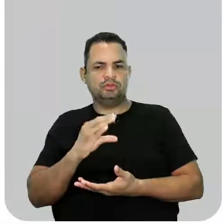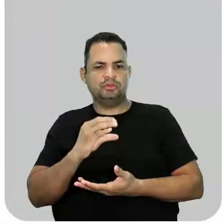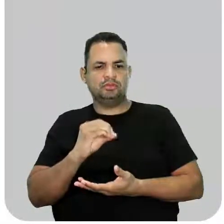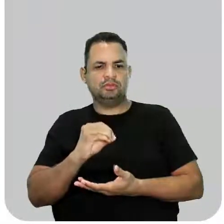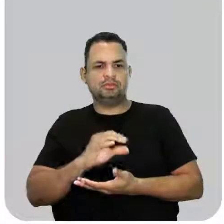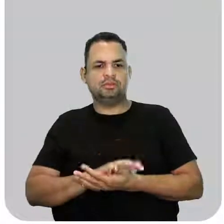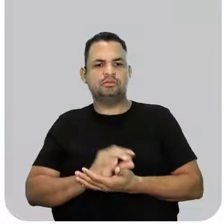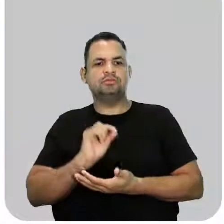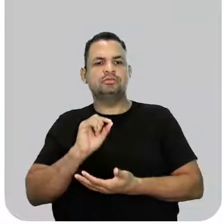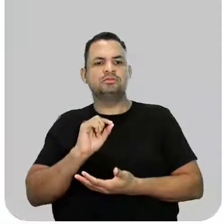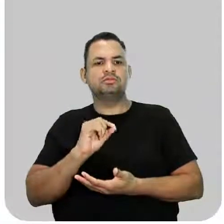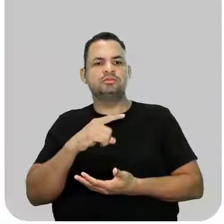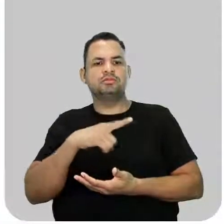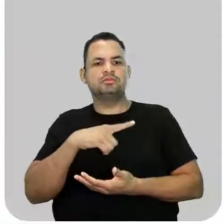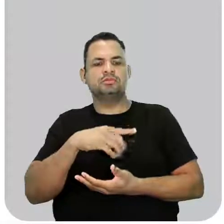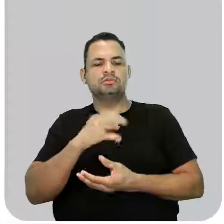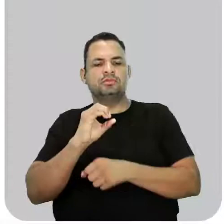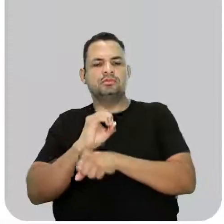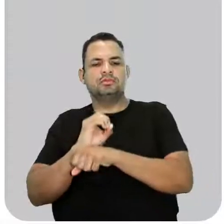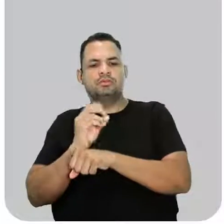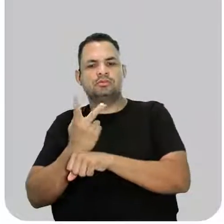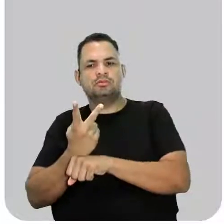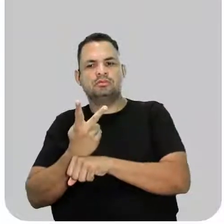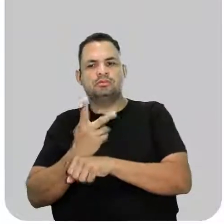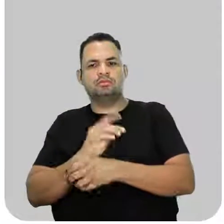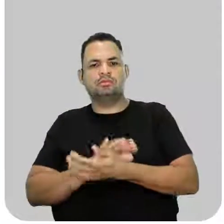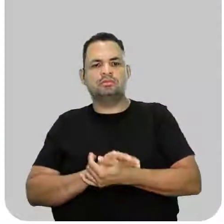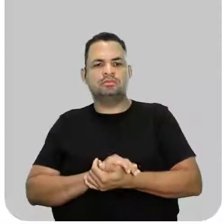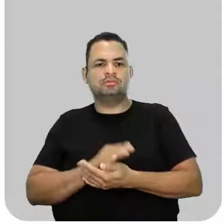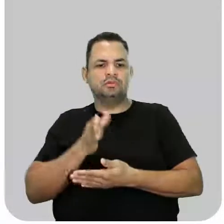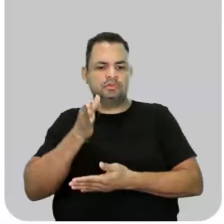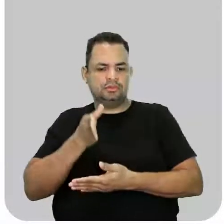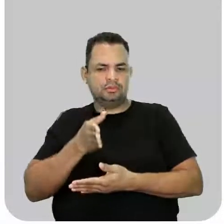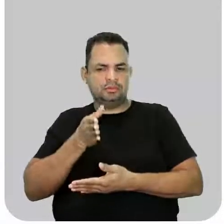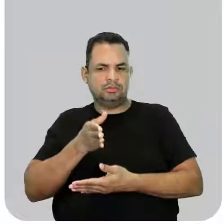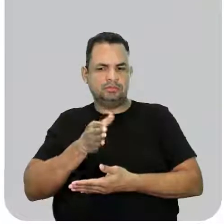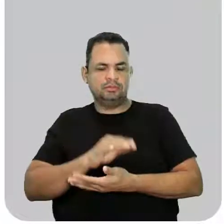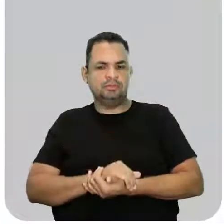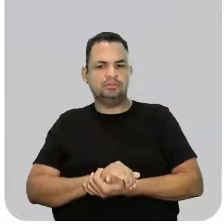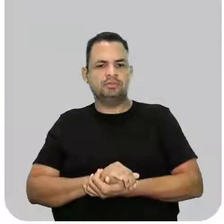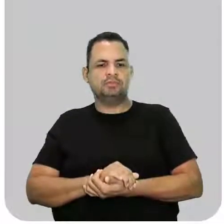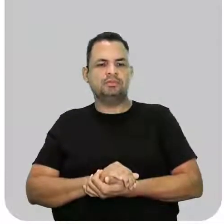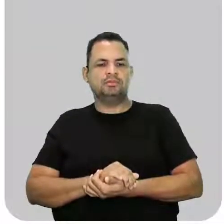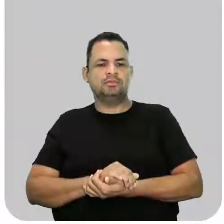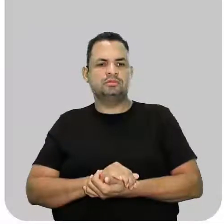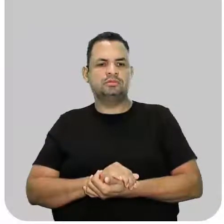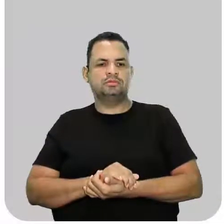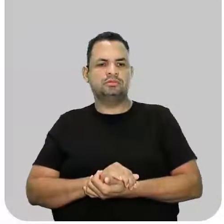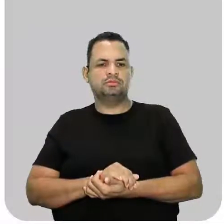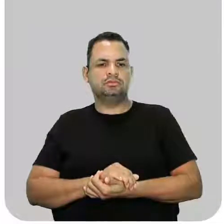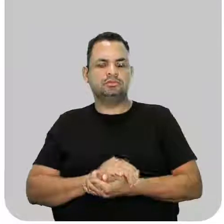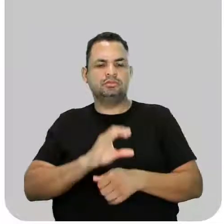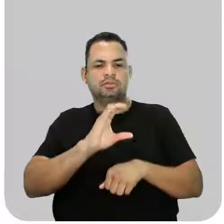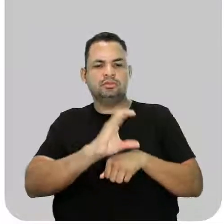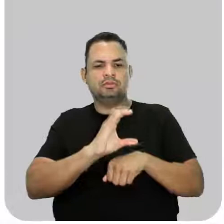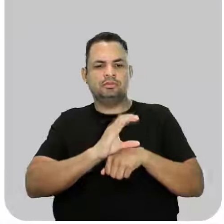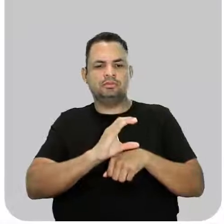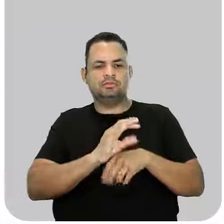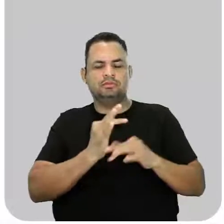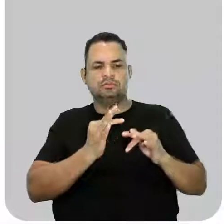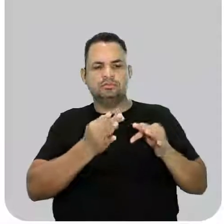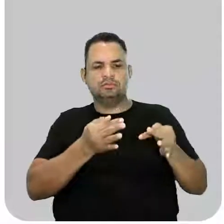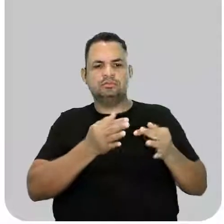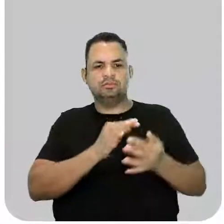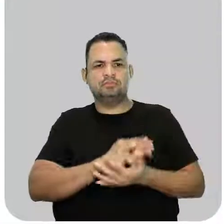E o que eu tenho mais? Eu tenho a hidroxila aqui, bem na pontinha. Significa que essa hidroxila está ligada a um carbono terminal.